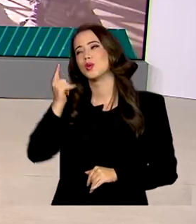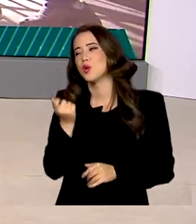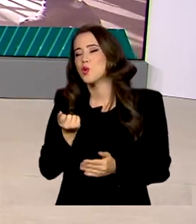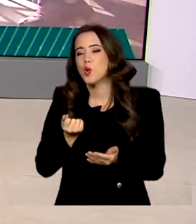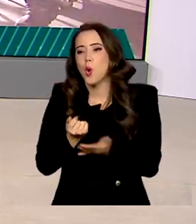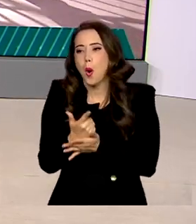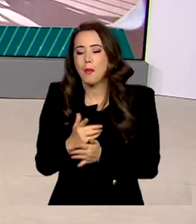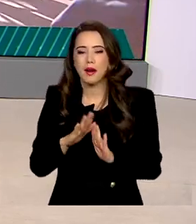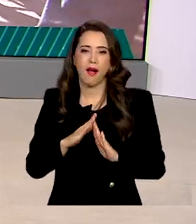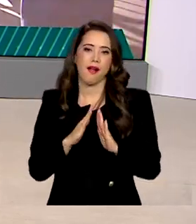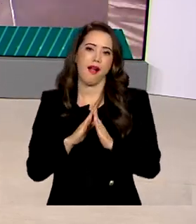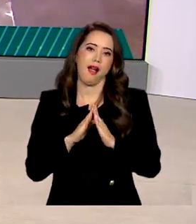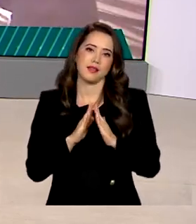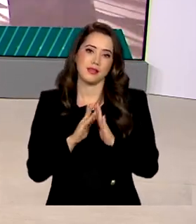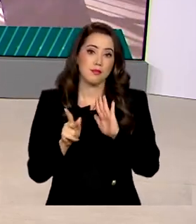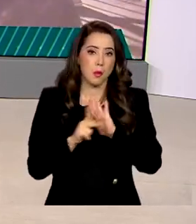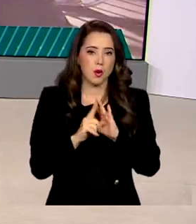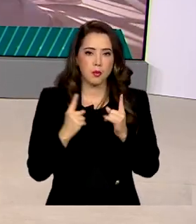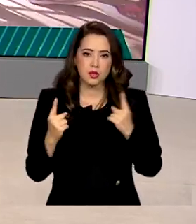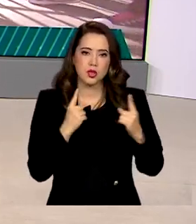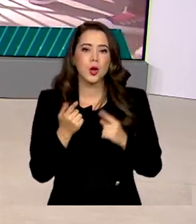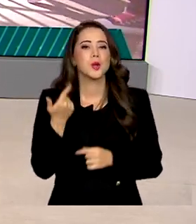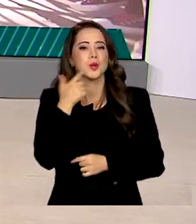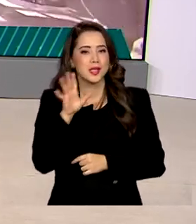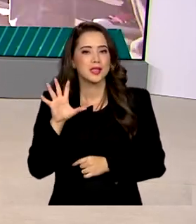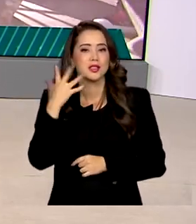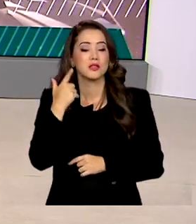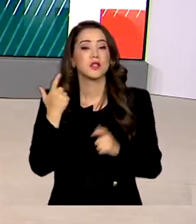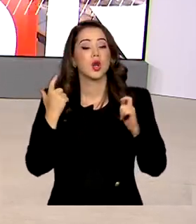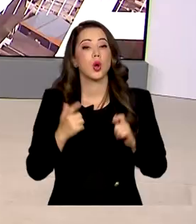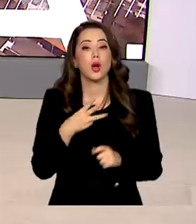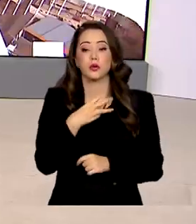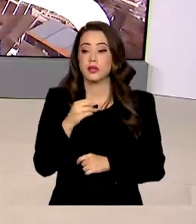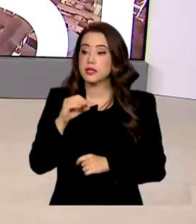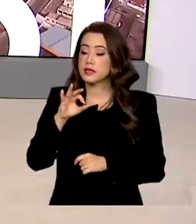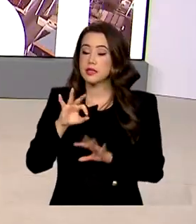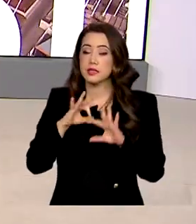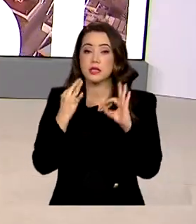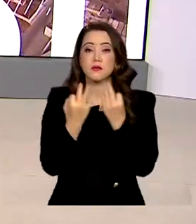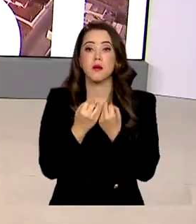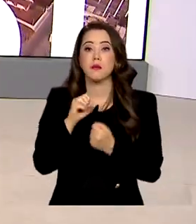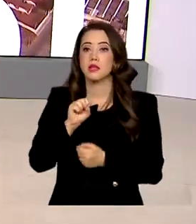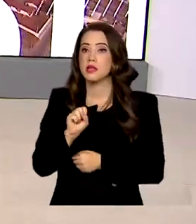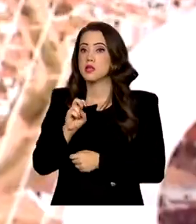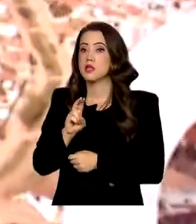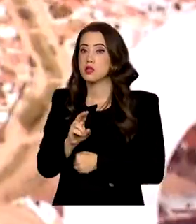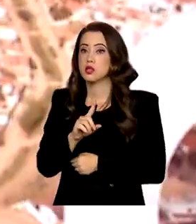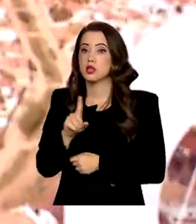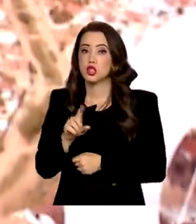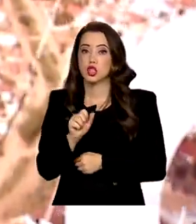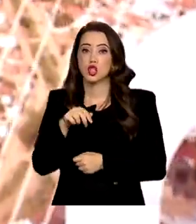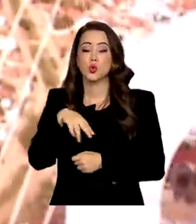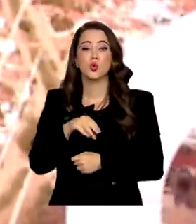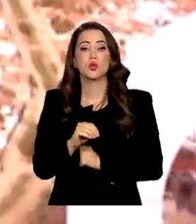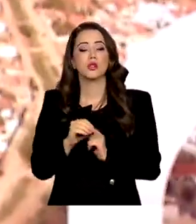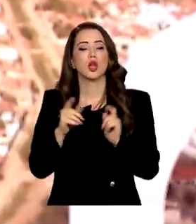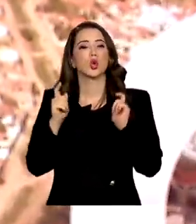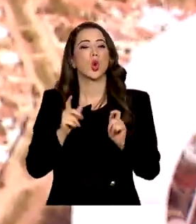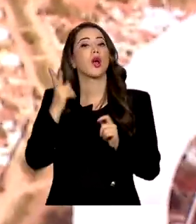própria se tornou realidade para 300 famílias de Suzano, na região metropolitana de São Paulo. Eles são